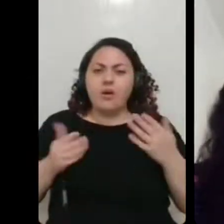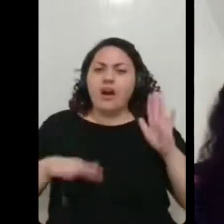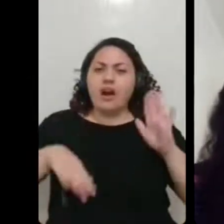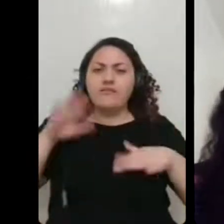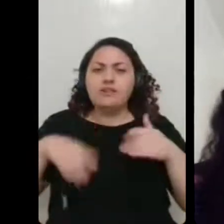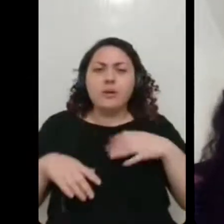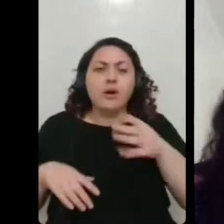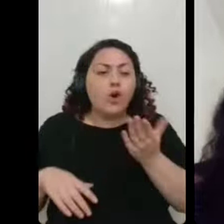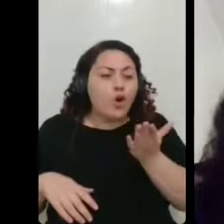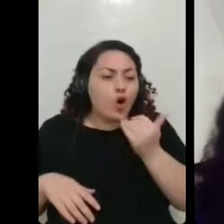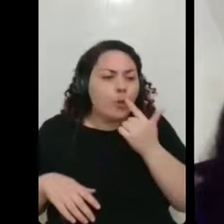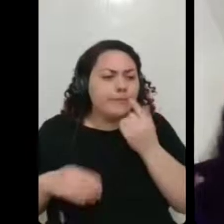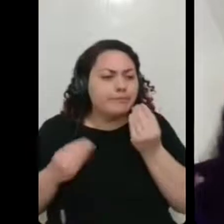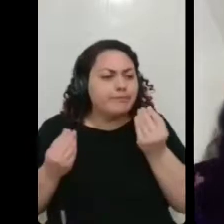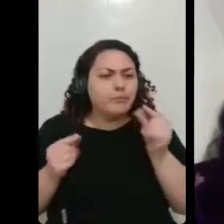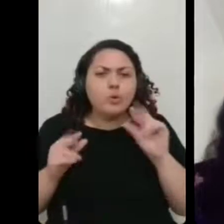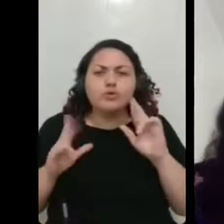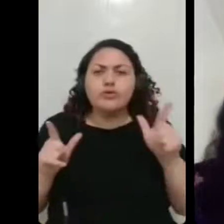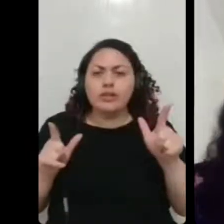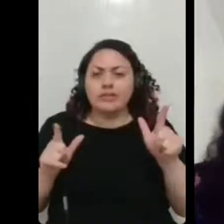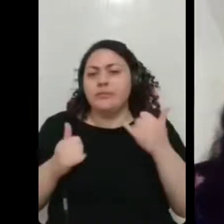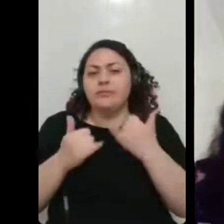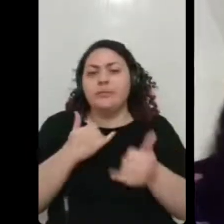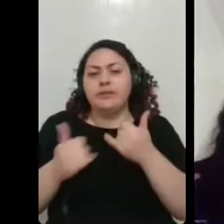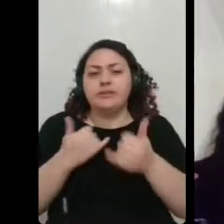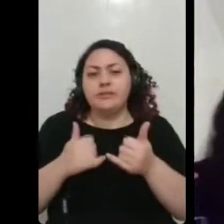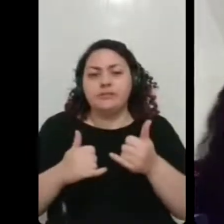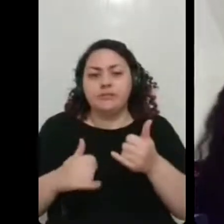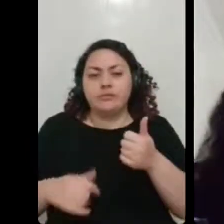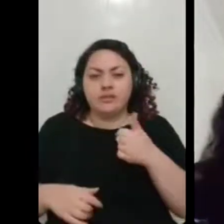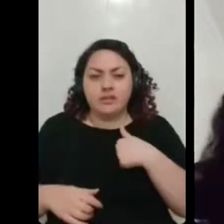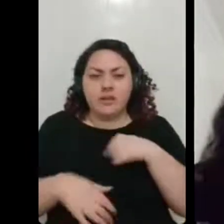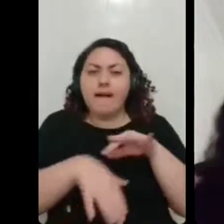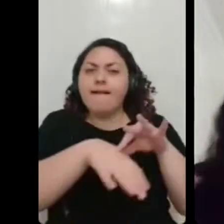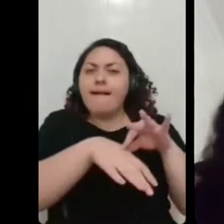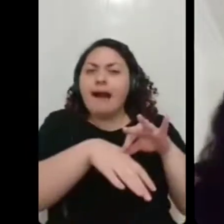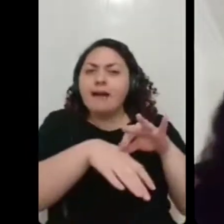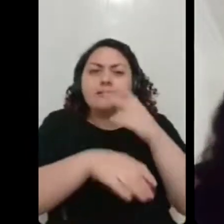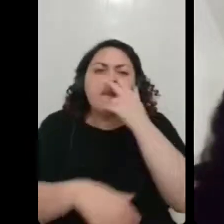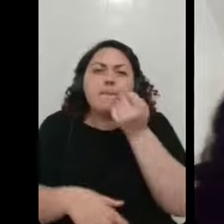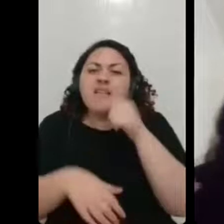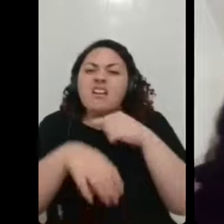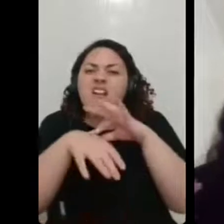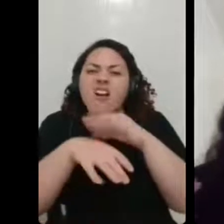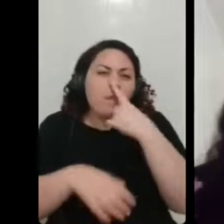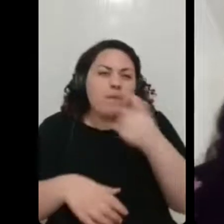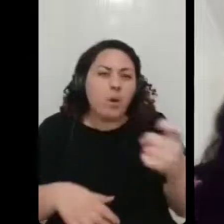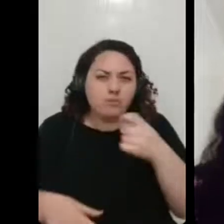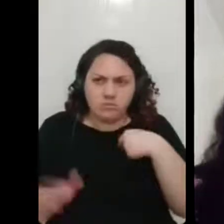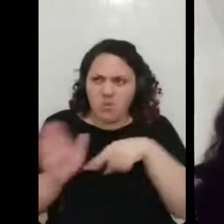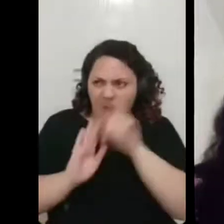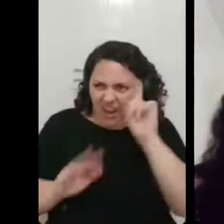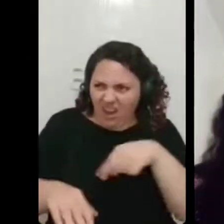coisas, ele fica modificado. Por exemplo, eu senti um gosto podre de carne. Perguntava, tá estragado essa carne? E meus familiares, não, tá tudo certo.